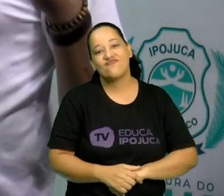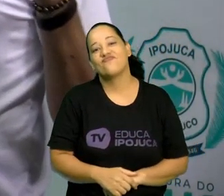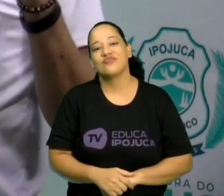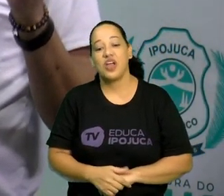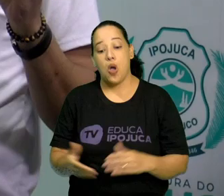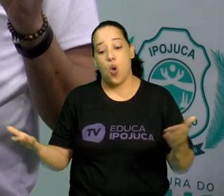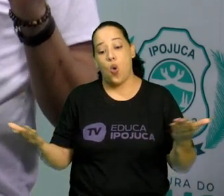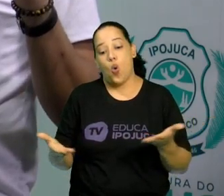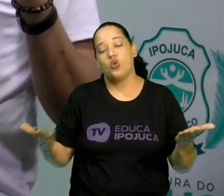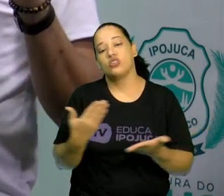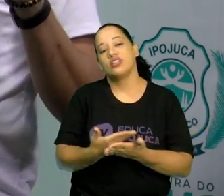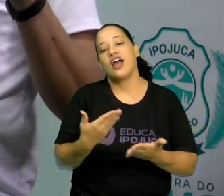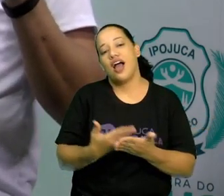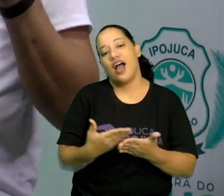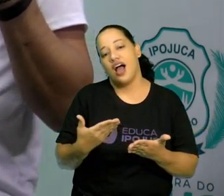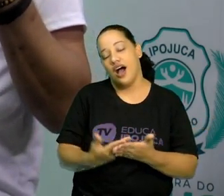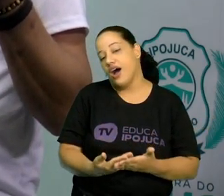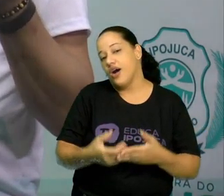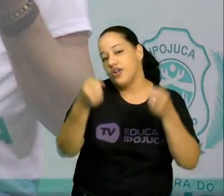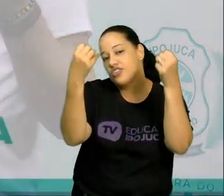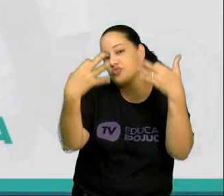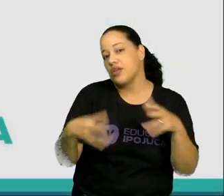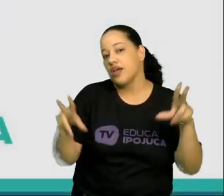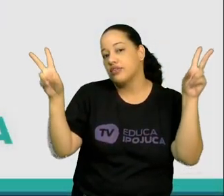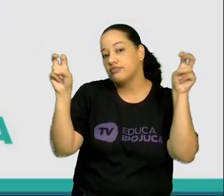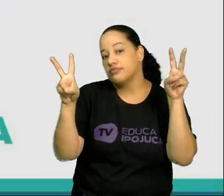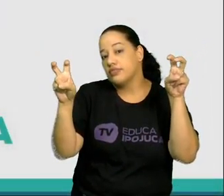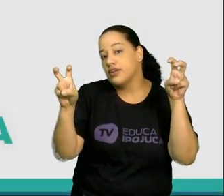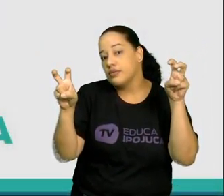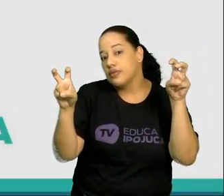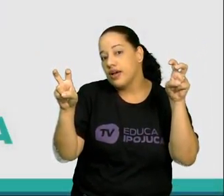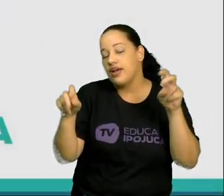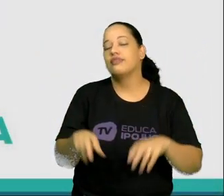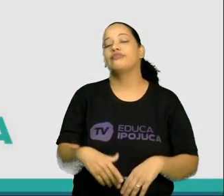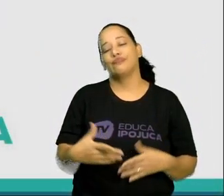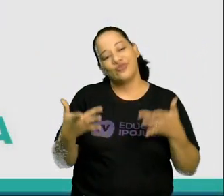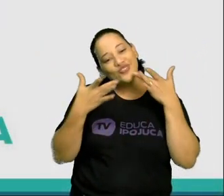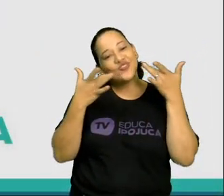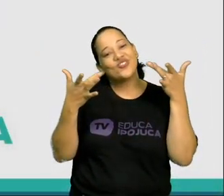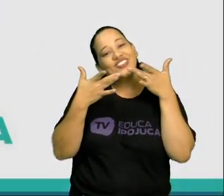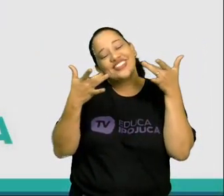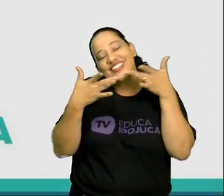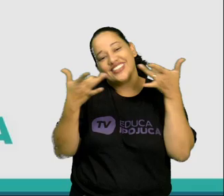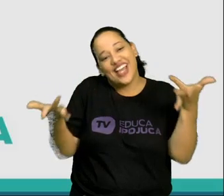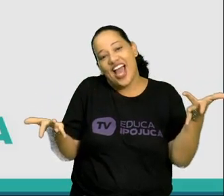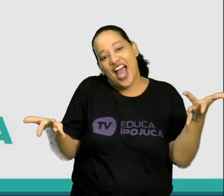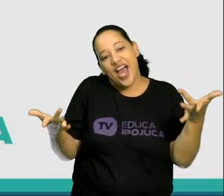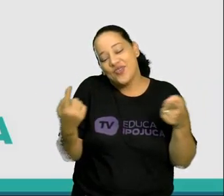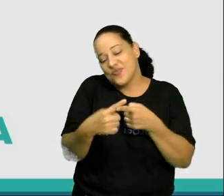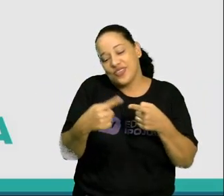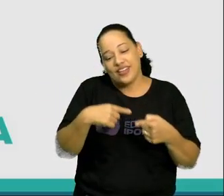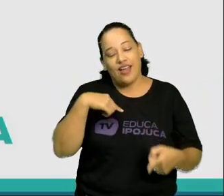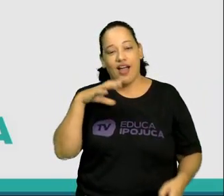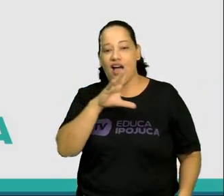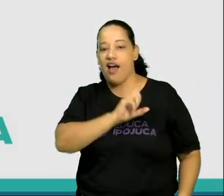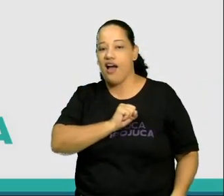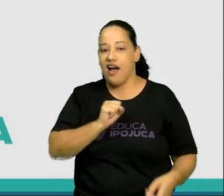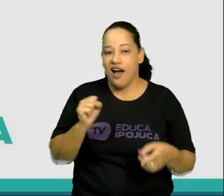hoje, não nossa aula, falaremos sobre teatro, pra variar, porque o professor ama teatro.